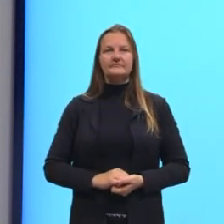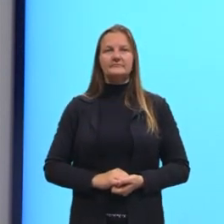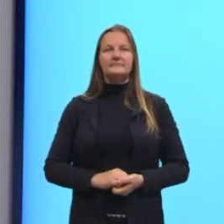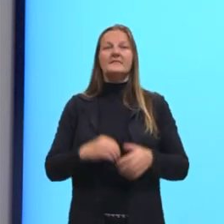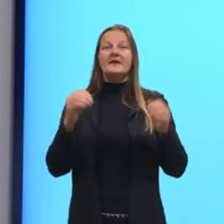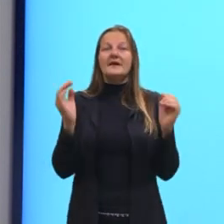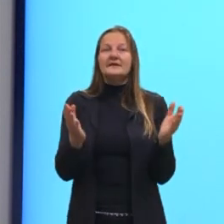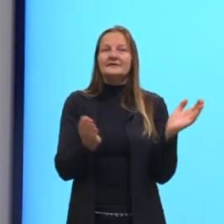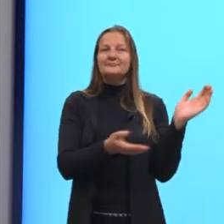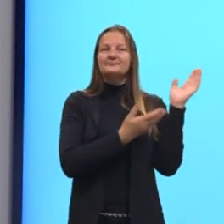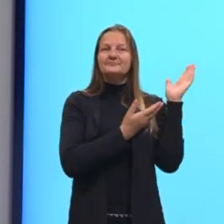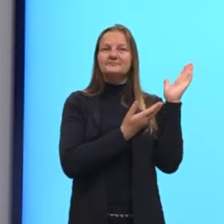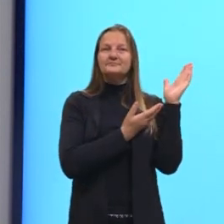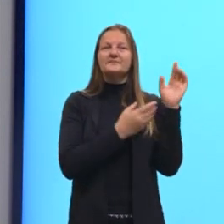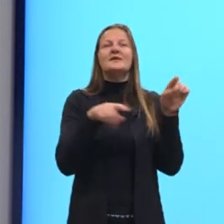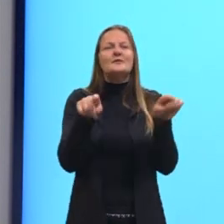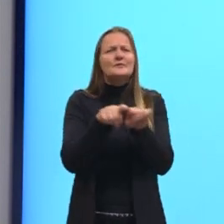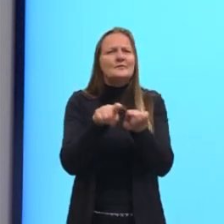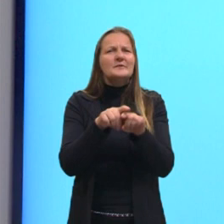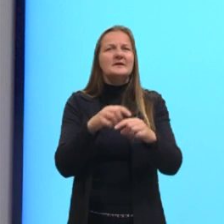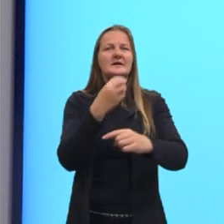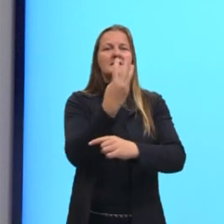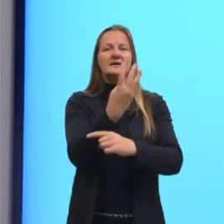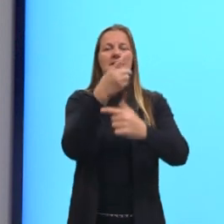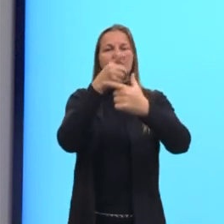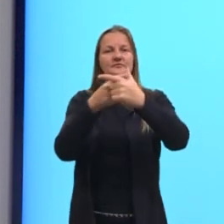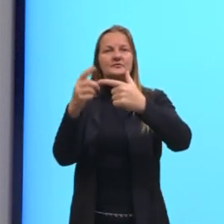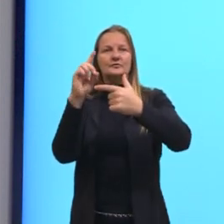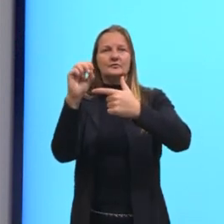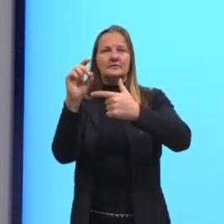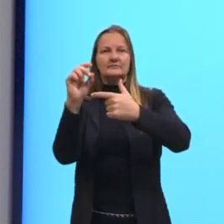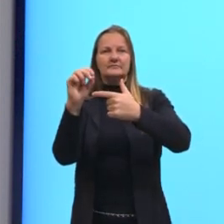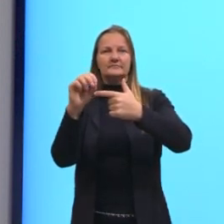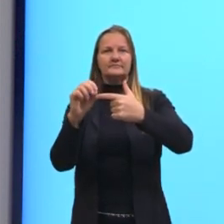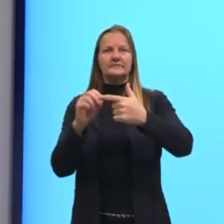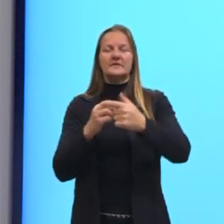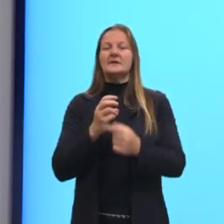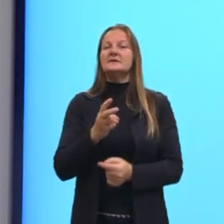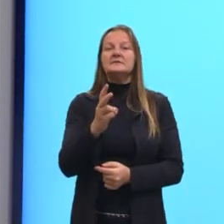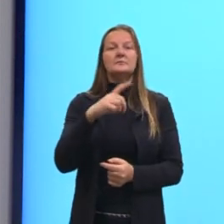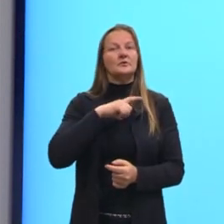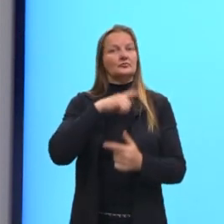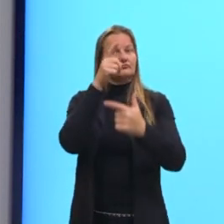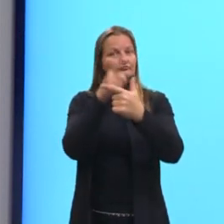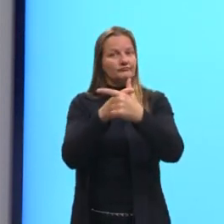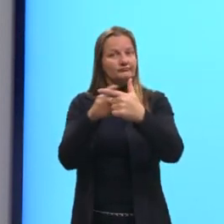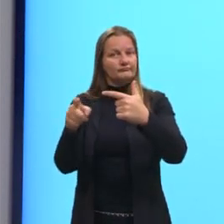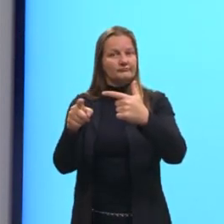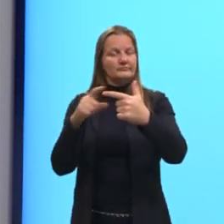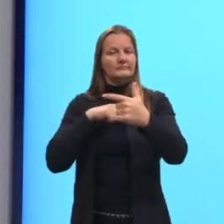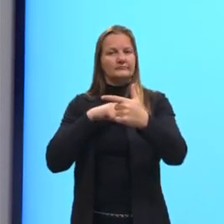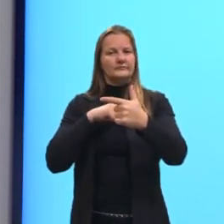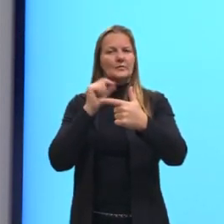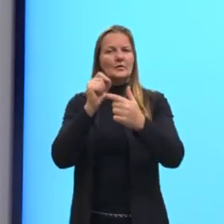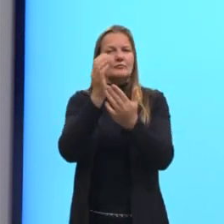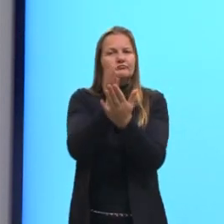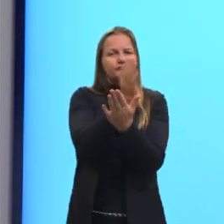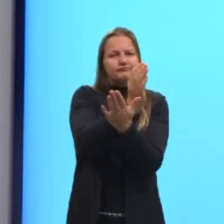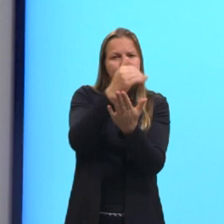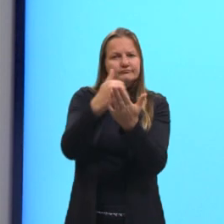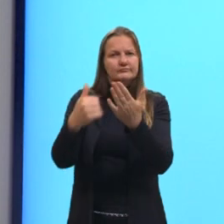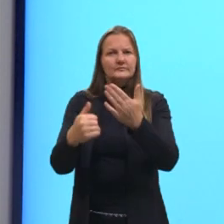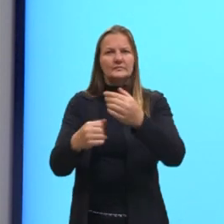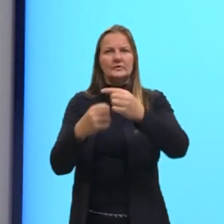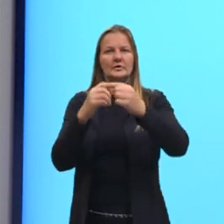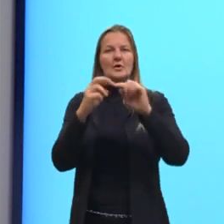Aqui nós temos também, por exemplo, se eu tenho 3 dividido por 10. Sempre que nós temos uma divisão, nós podemos representar